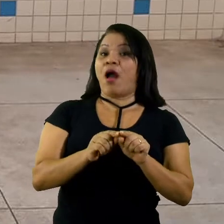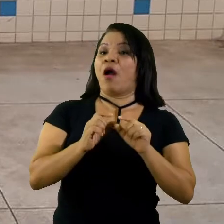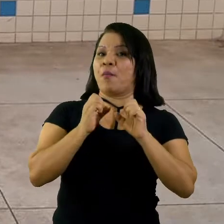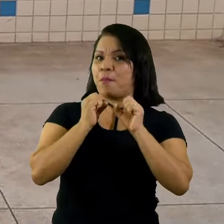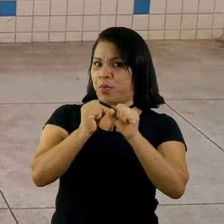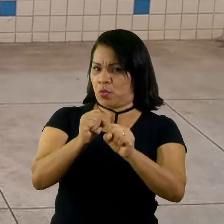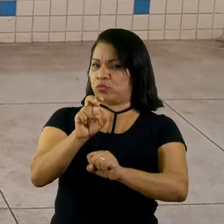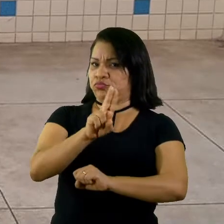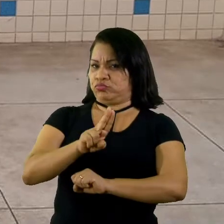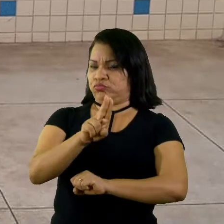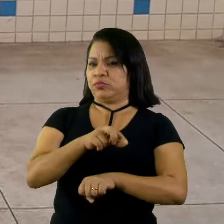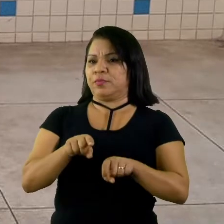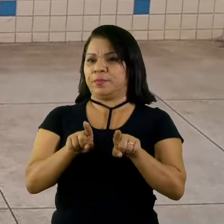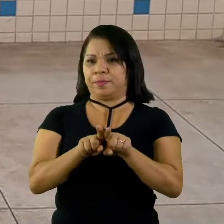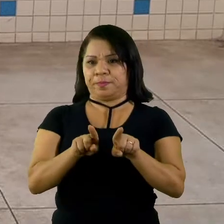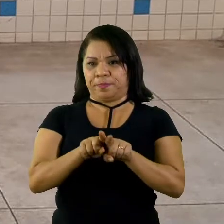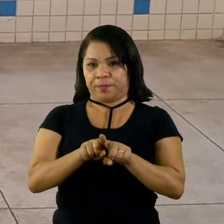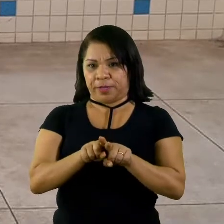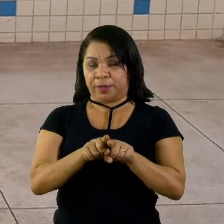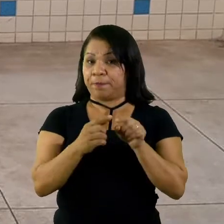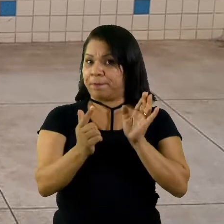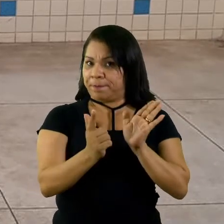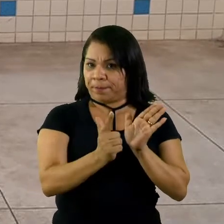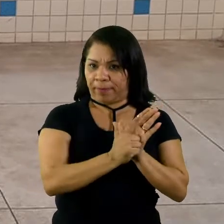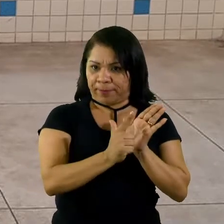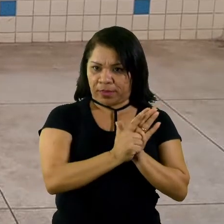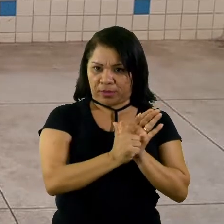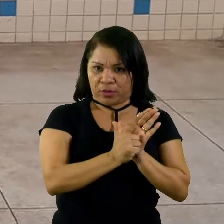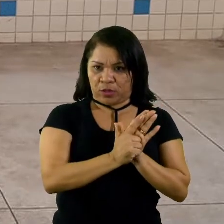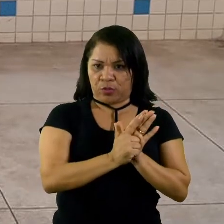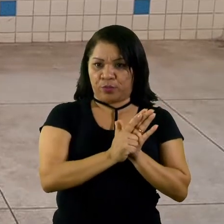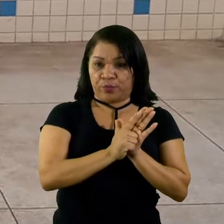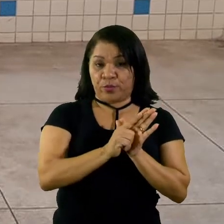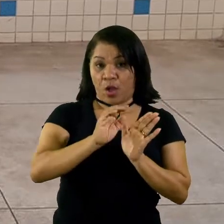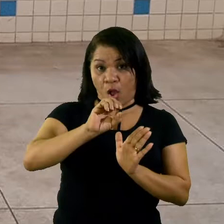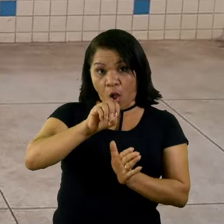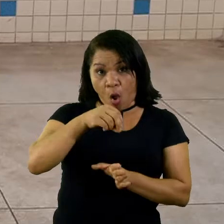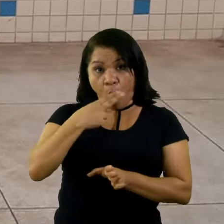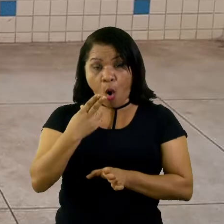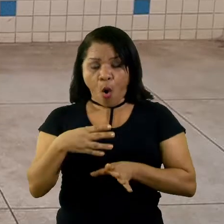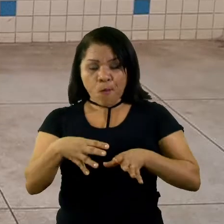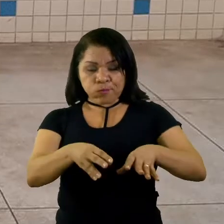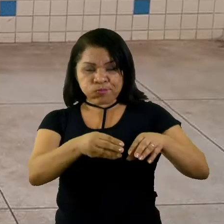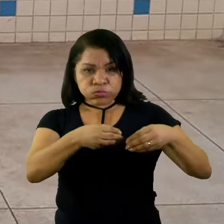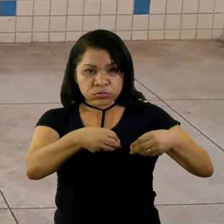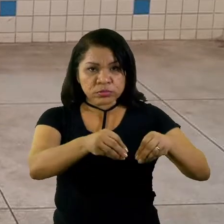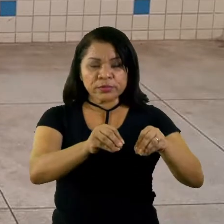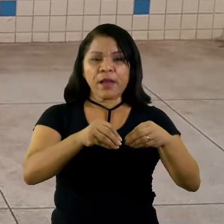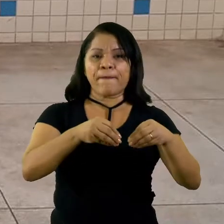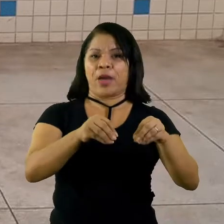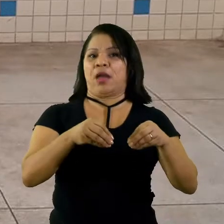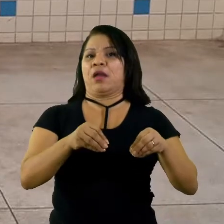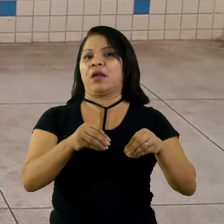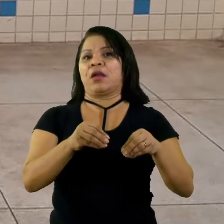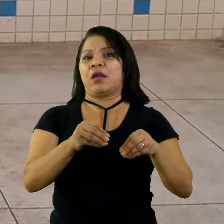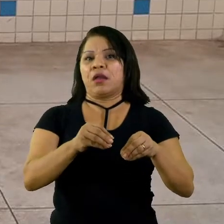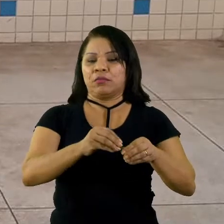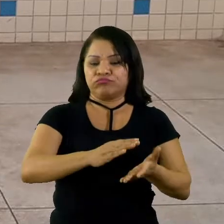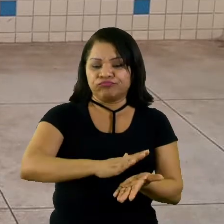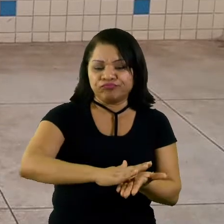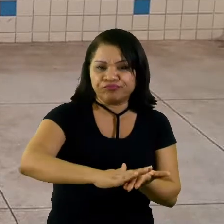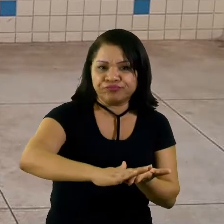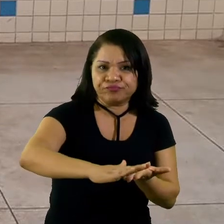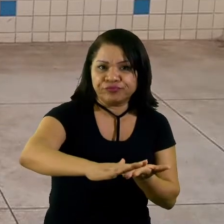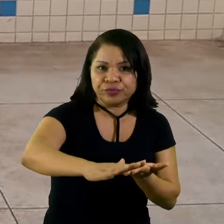também papel ou tapete, qualquer algo que marque